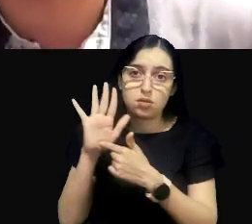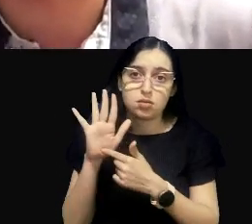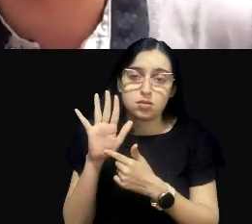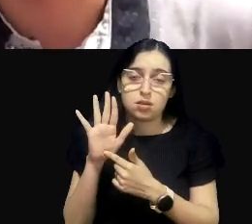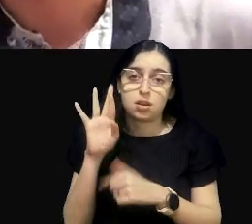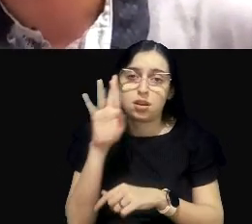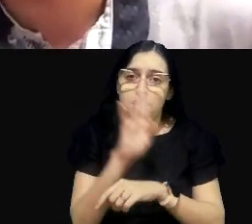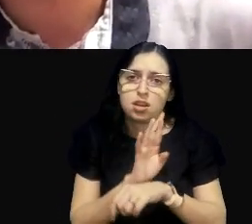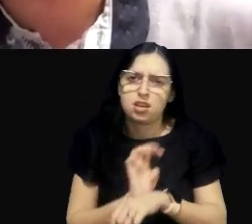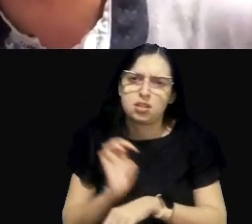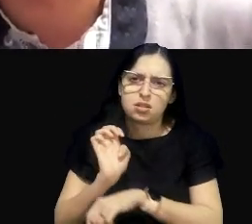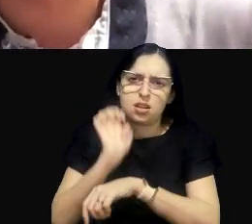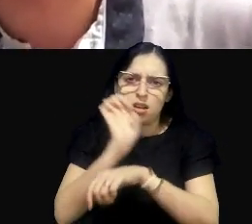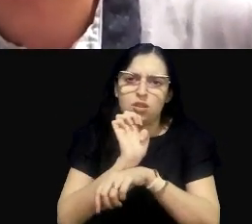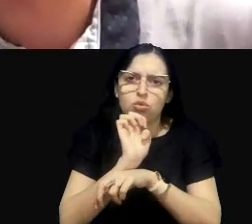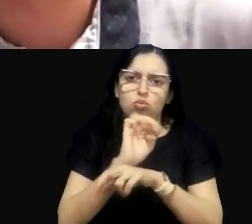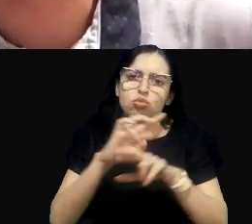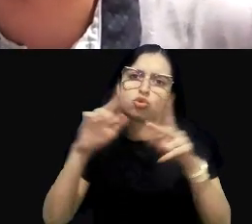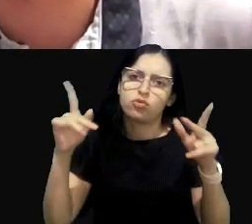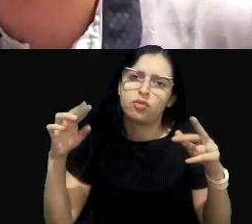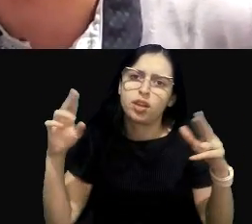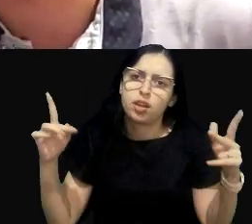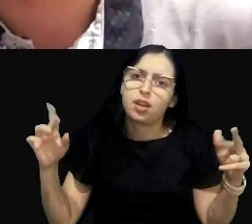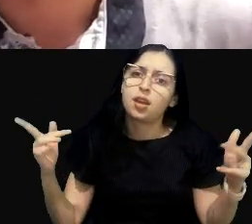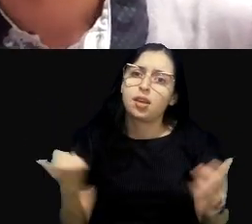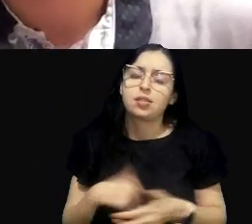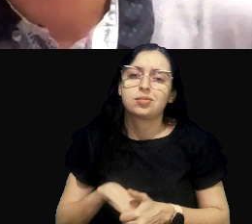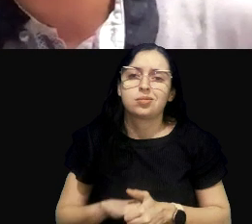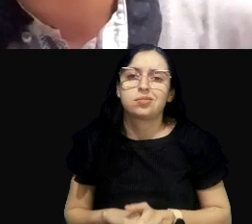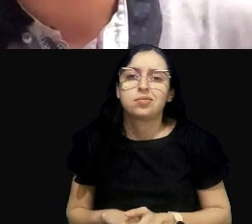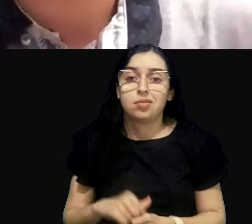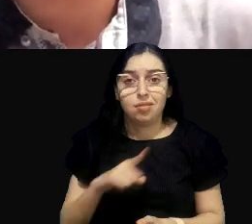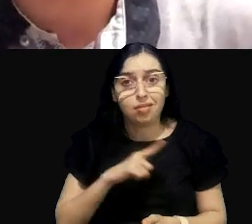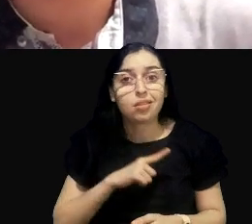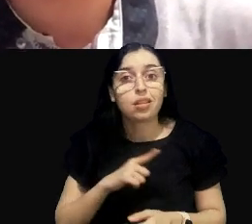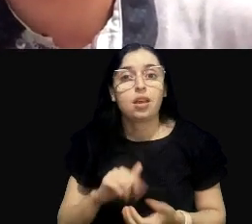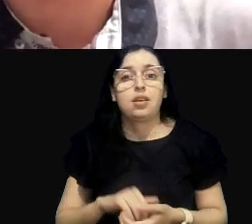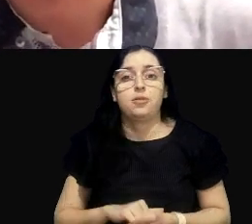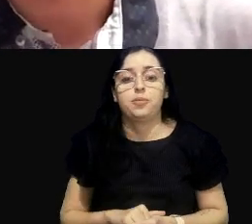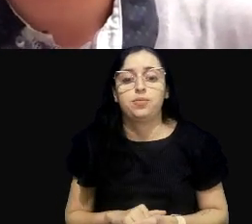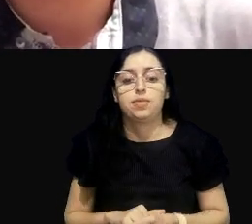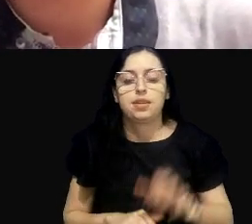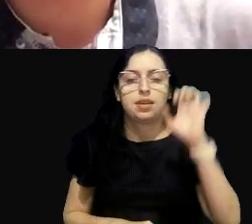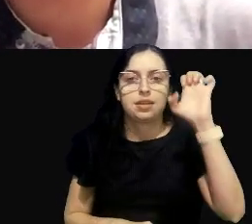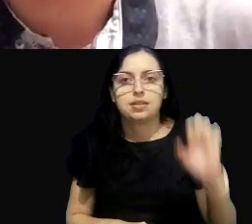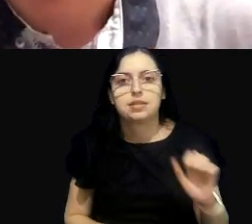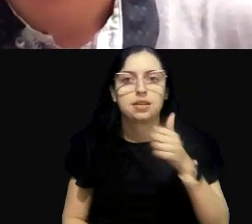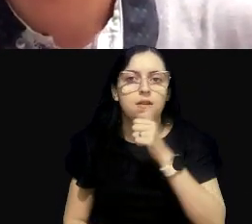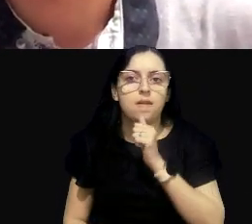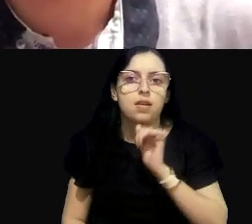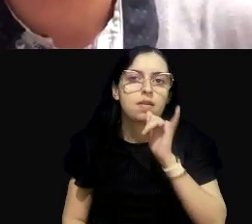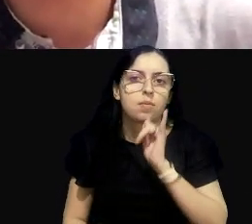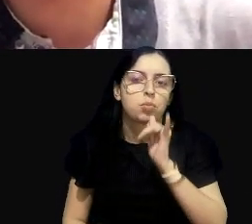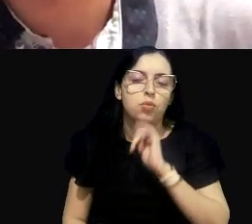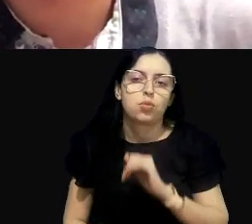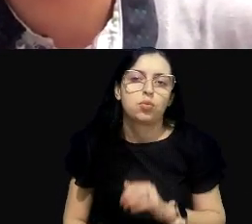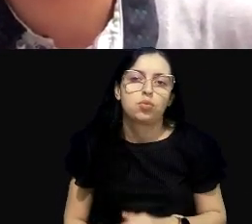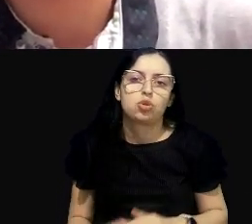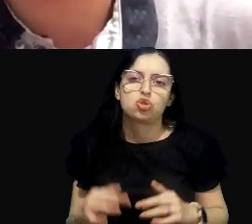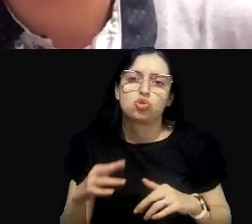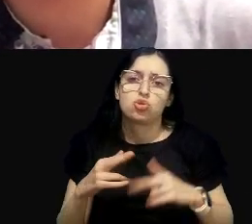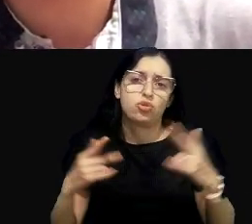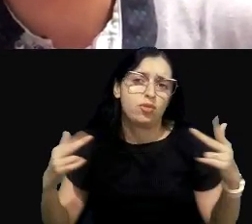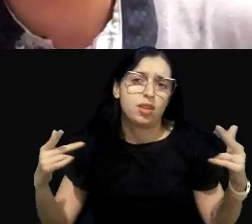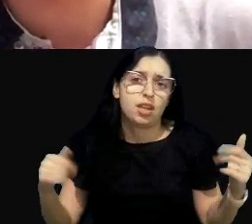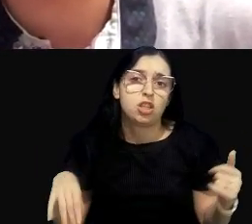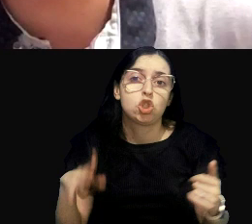identificadas existe essa diversidade que eu estou comentando. Então, por exemplo, à esquerda, a gente tem diferentes biomas